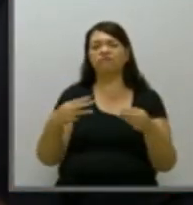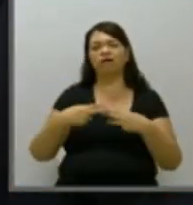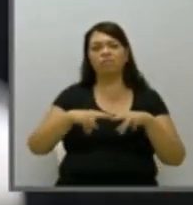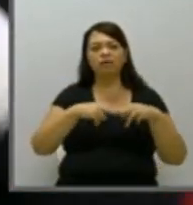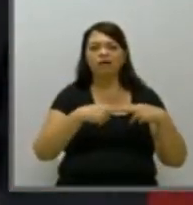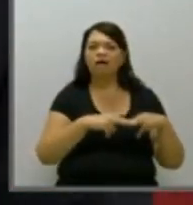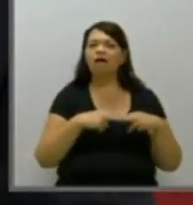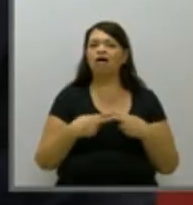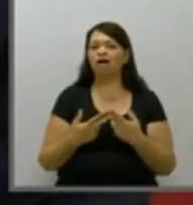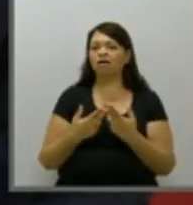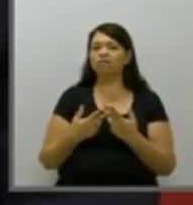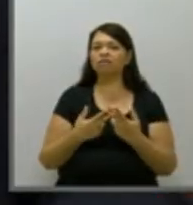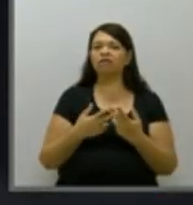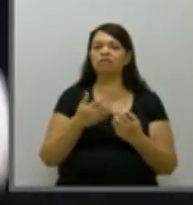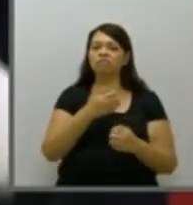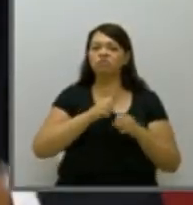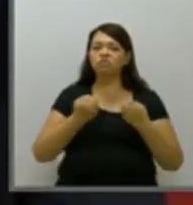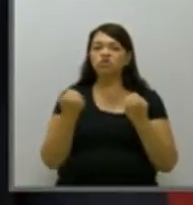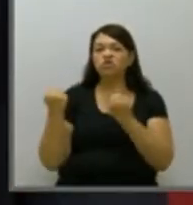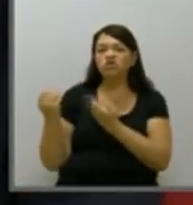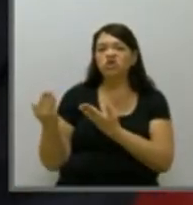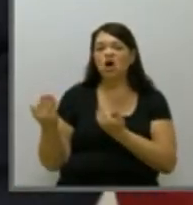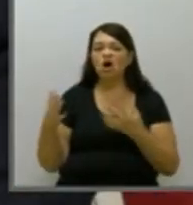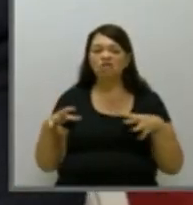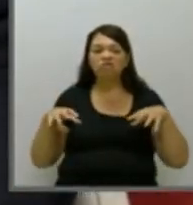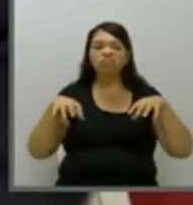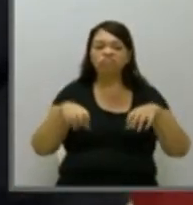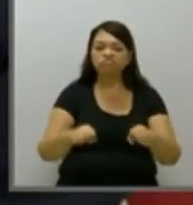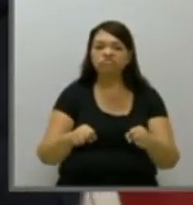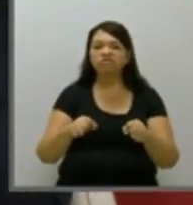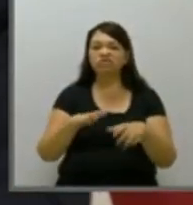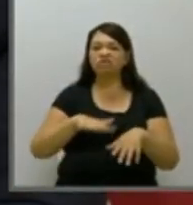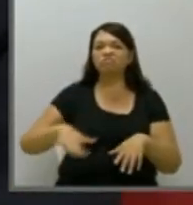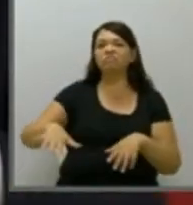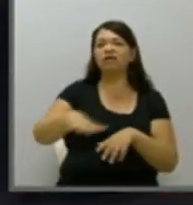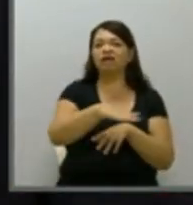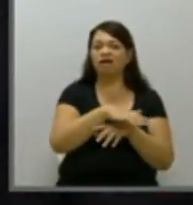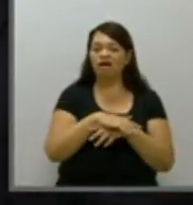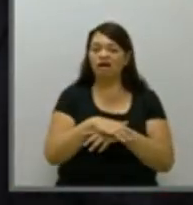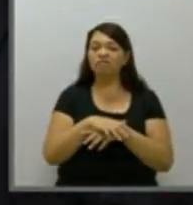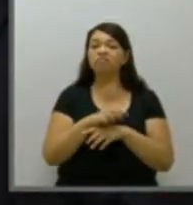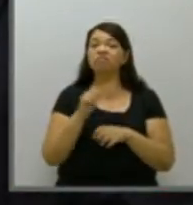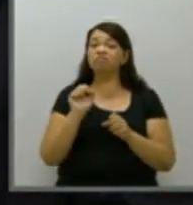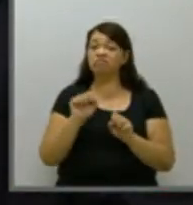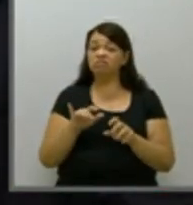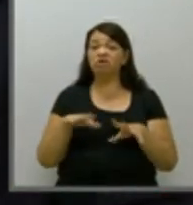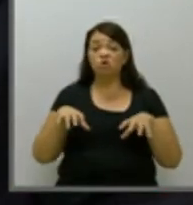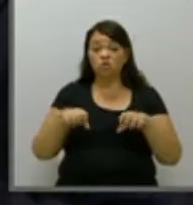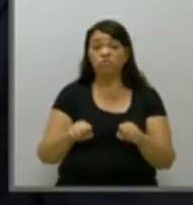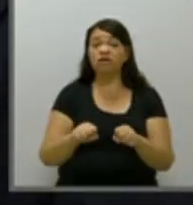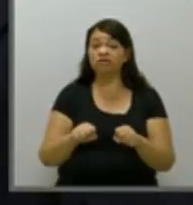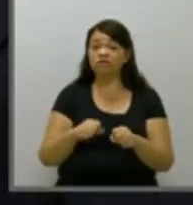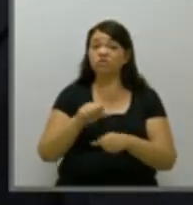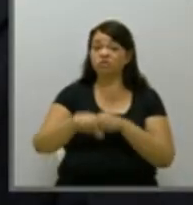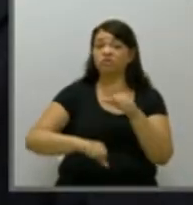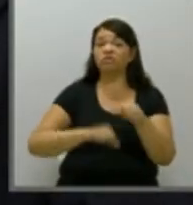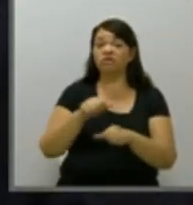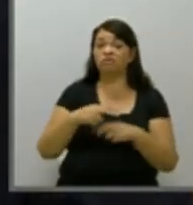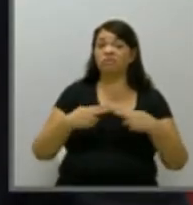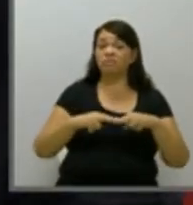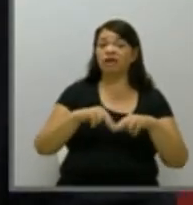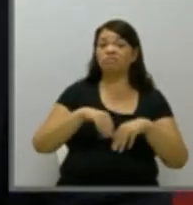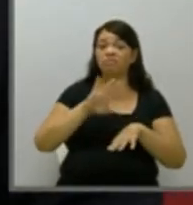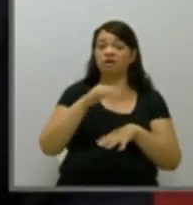possa ocupar essas praças, vir ocupando essas praças, a ocupação faz das praças mais seguras. Mas o que me constrange